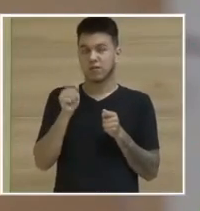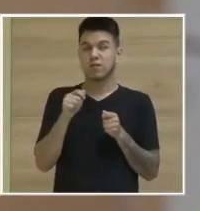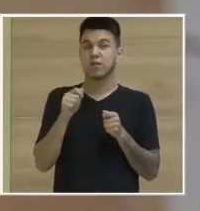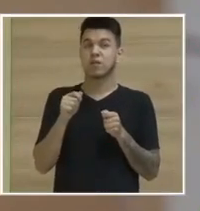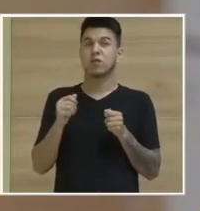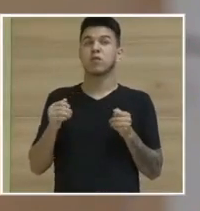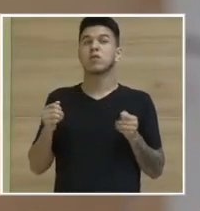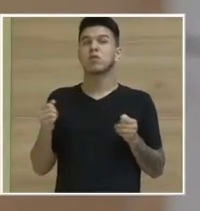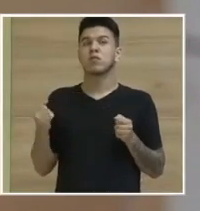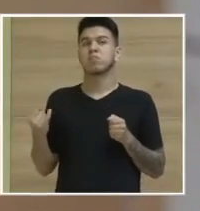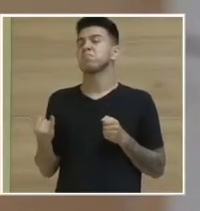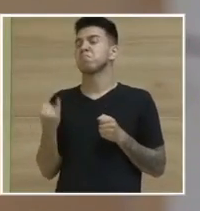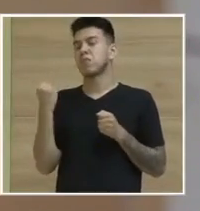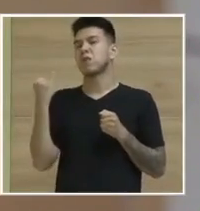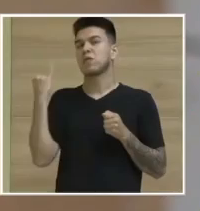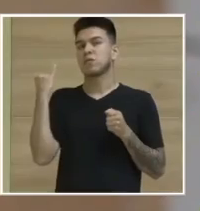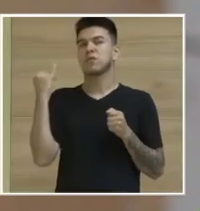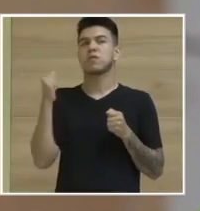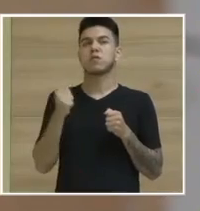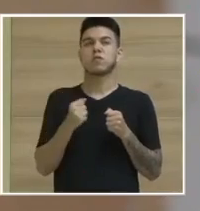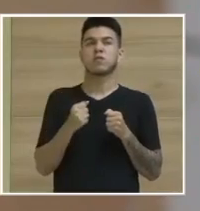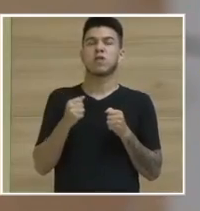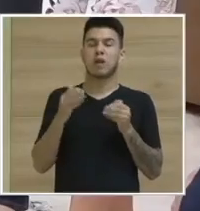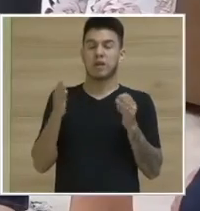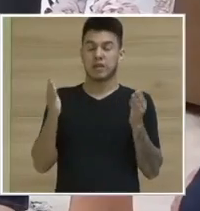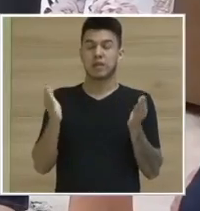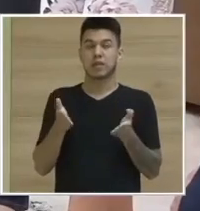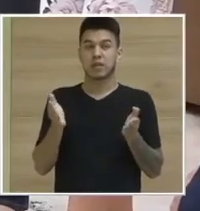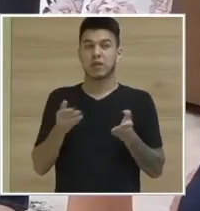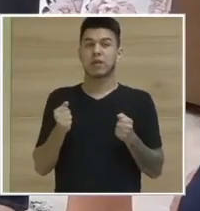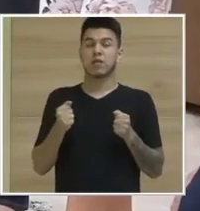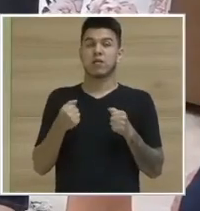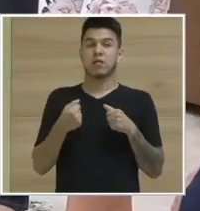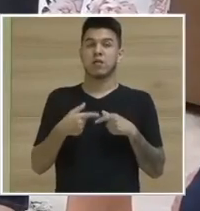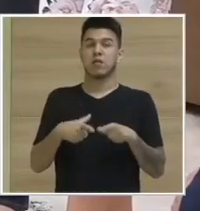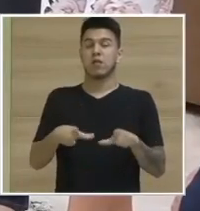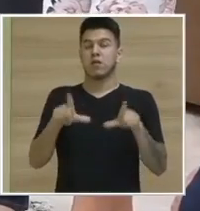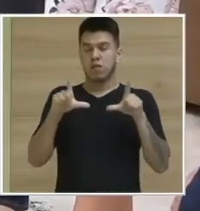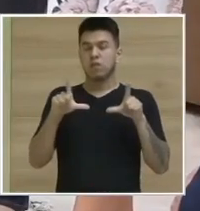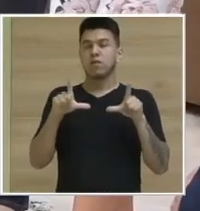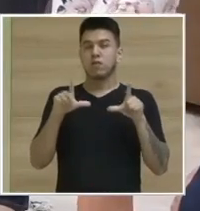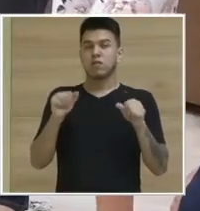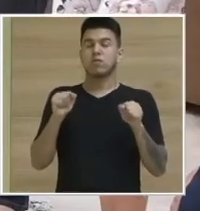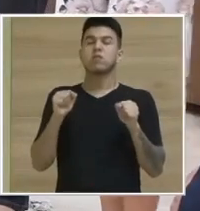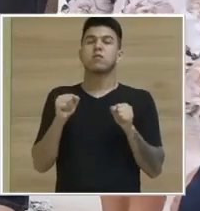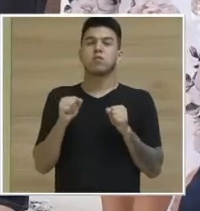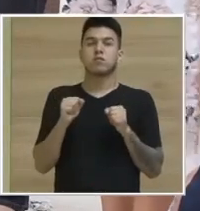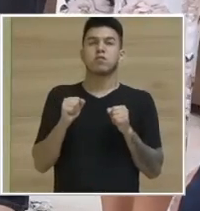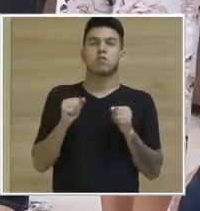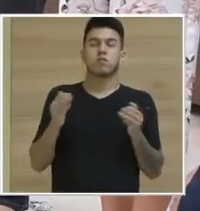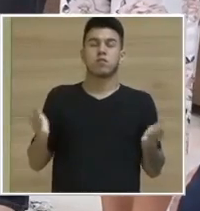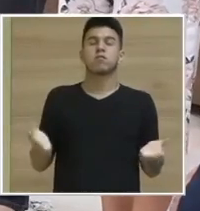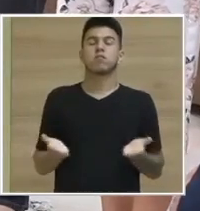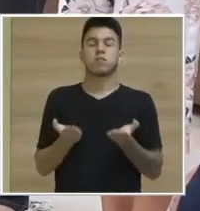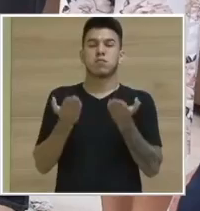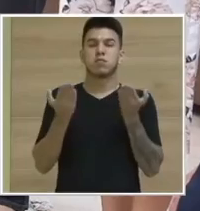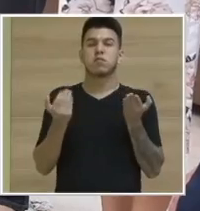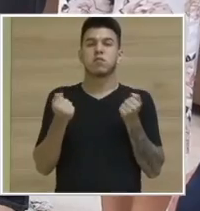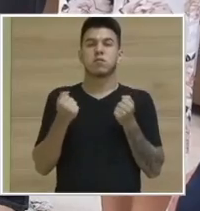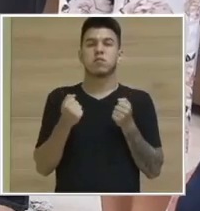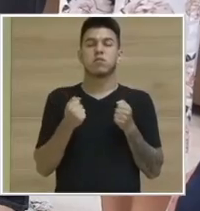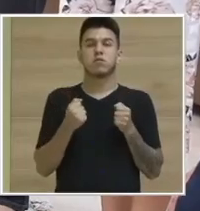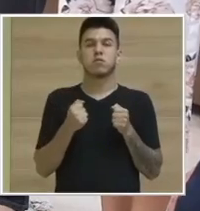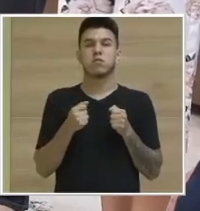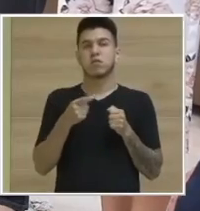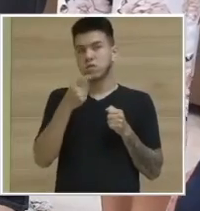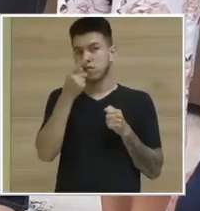orgulho dessa nossa irmã de estar aqui, de estar recebendo mais do que justa essas homenagens. E eu vou